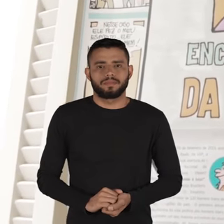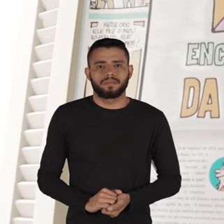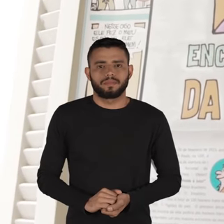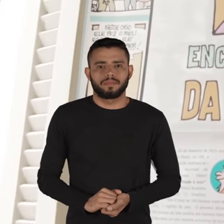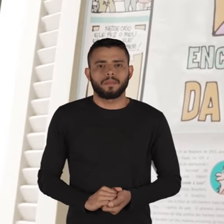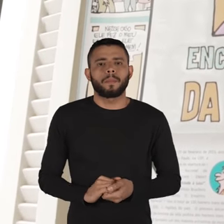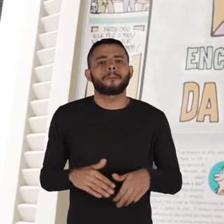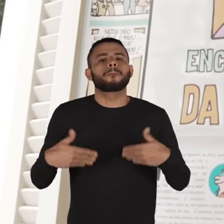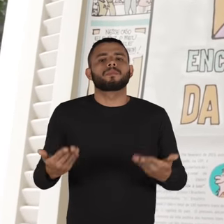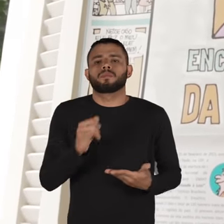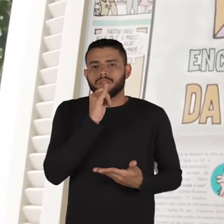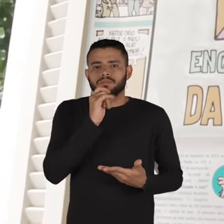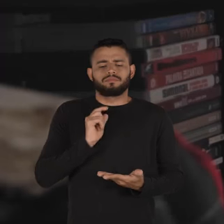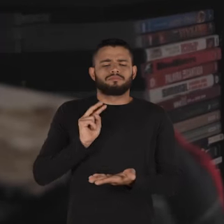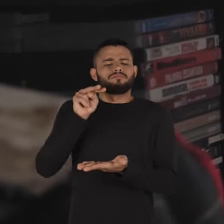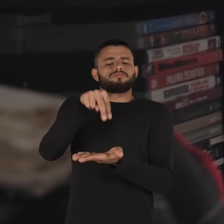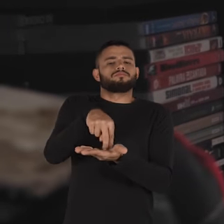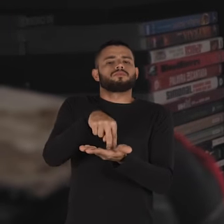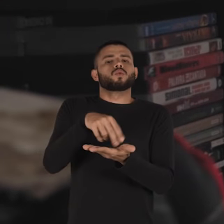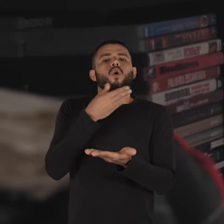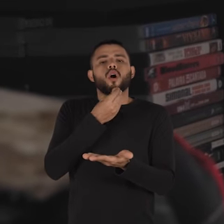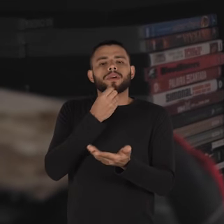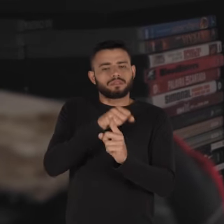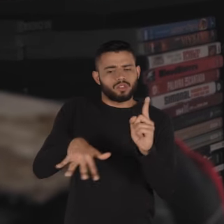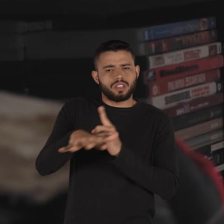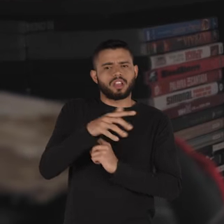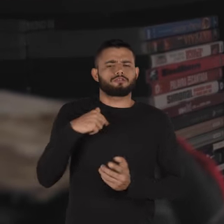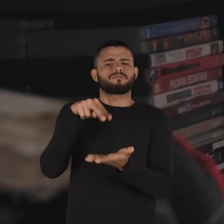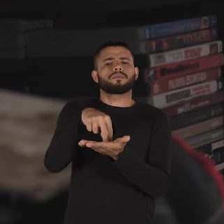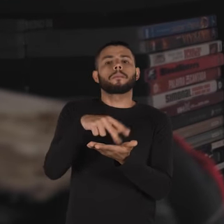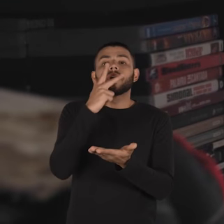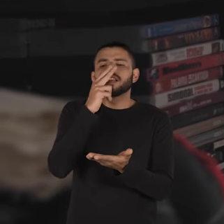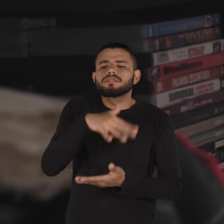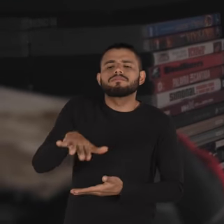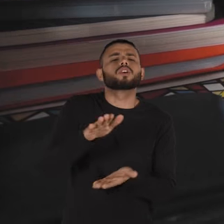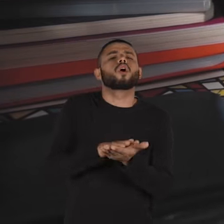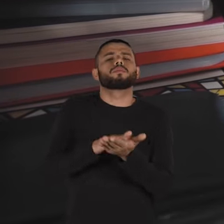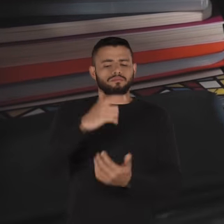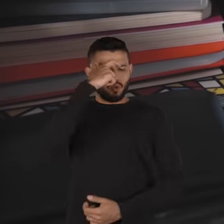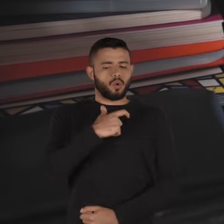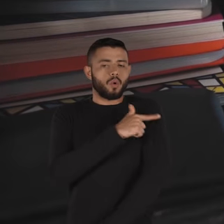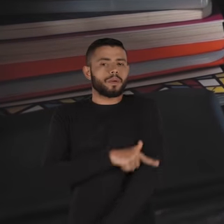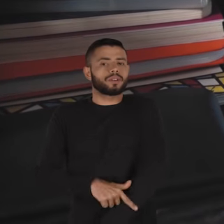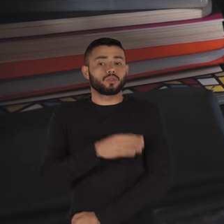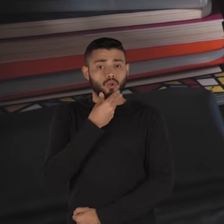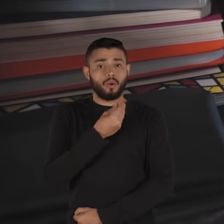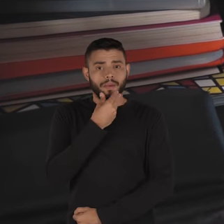Nacional Ibrat Quando eu me coloco como um homem dentro da sociedade a sociedade me cobra uma postura de homem.